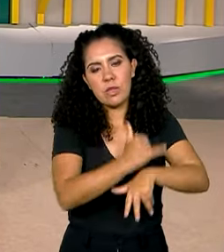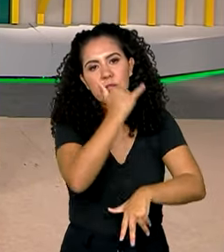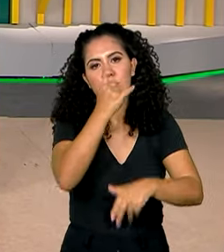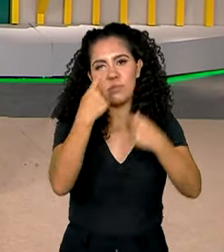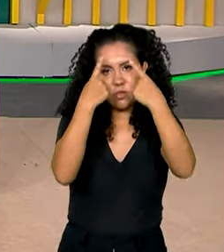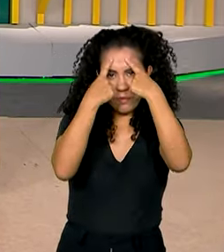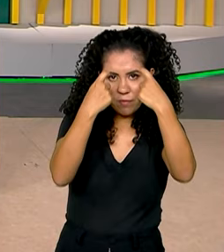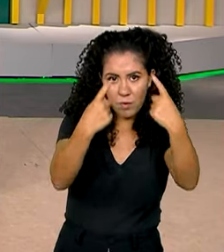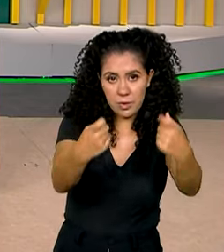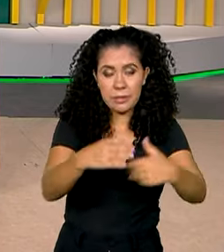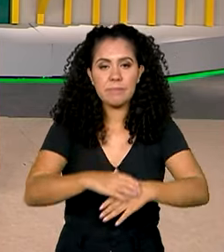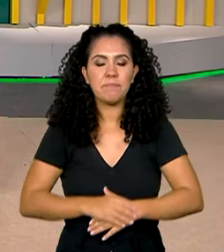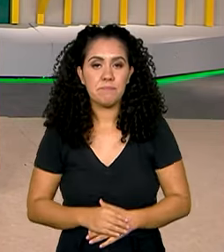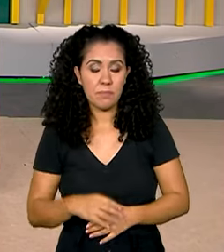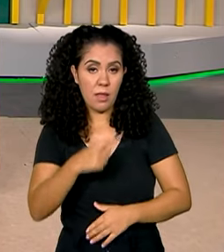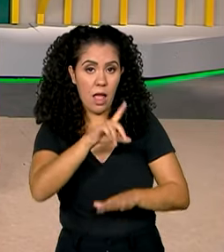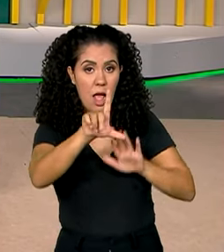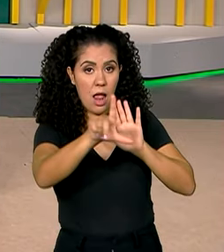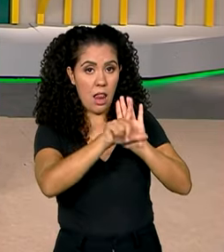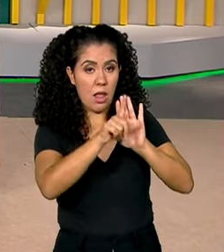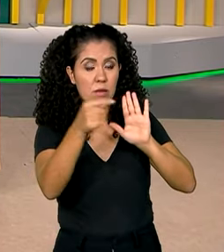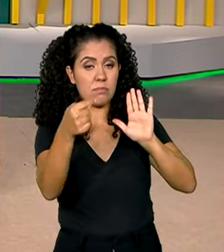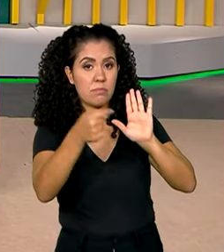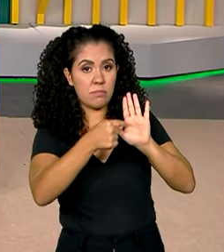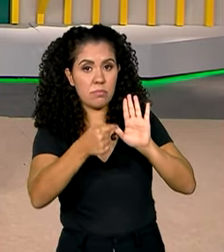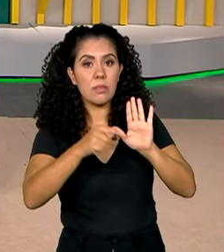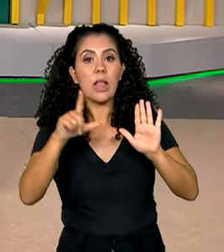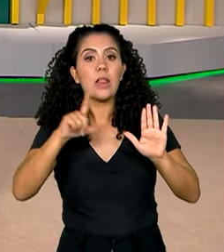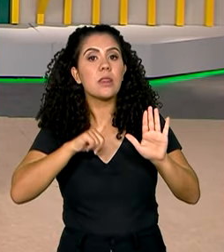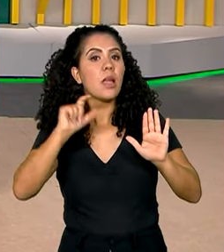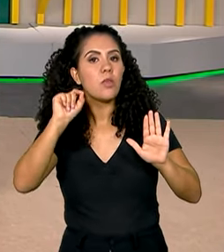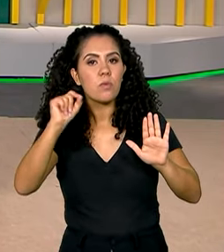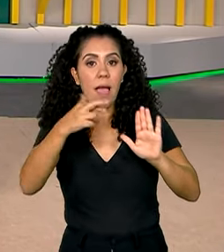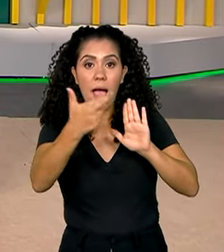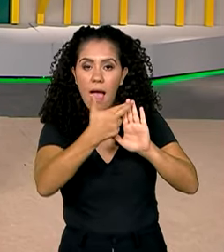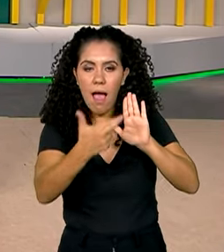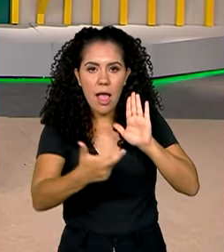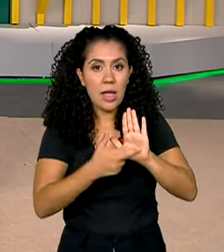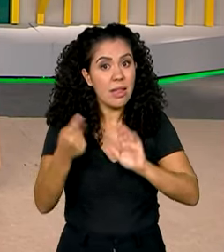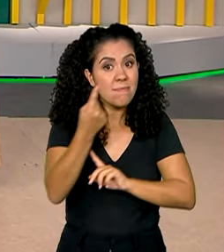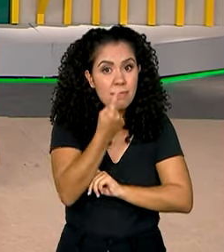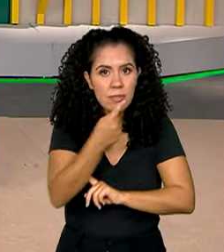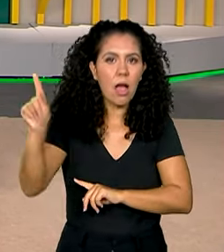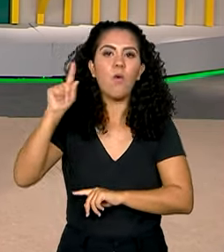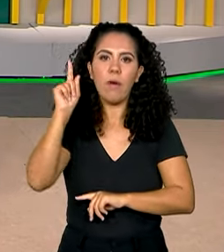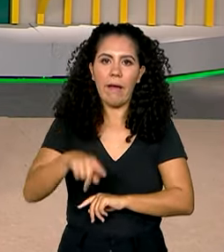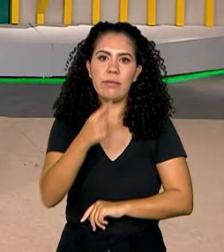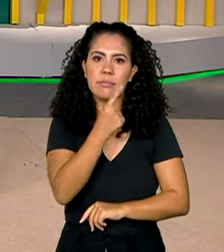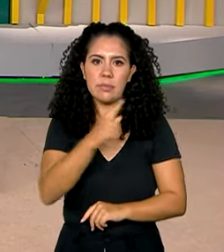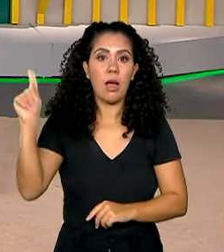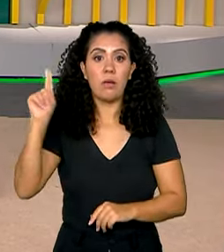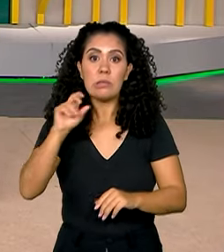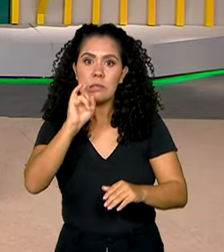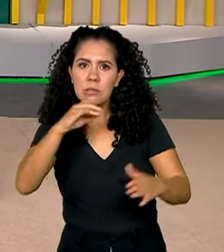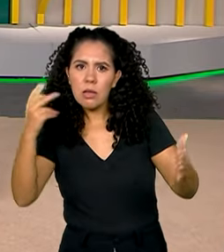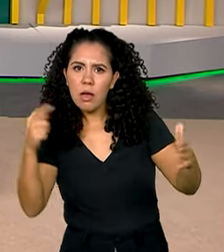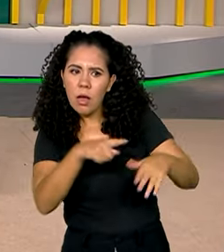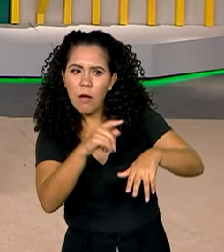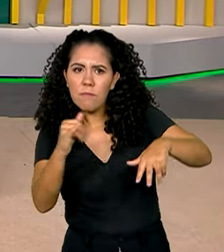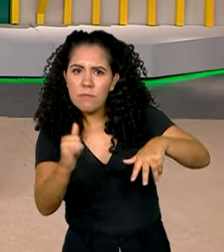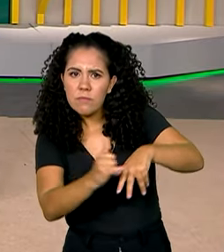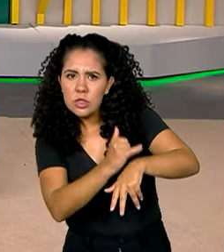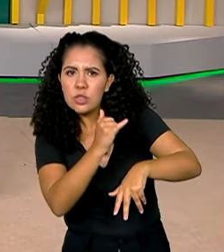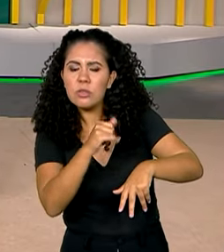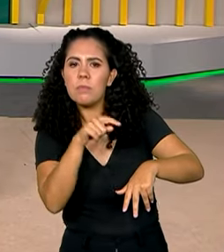estabelecimentos. A lei cria o protocolo não é não e determina que ao serem vítimas de constrangimento ou